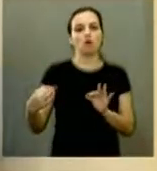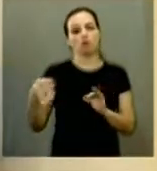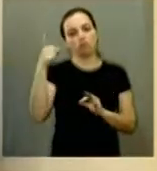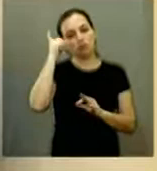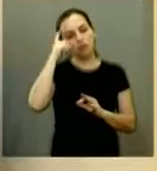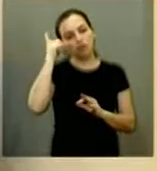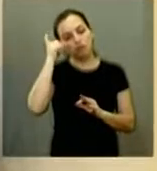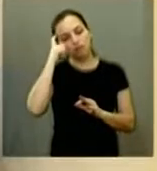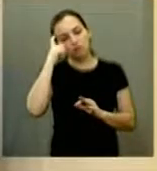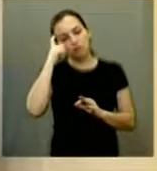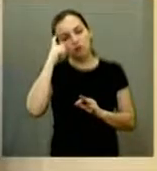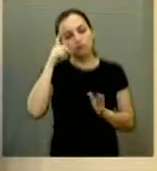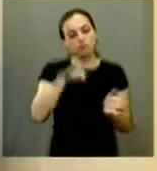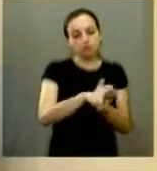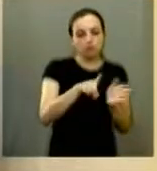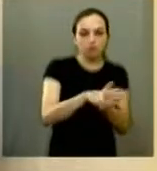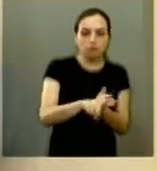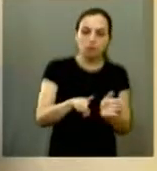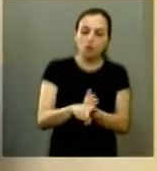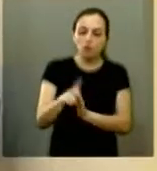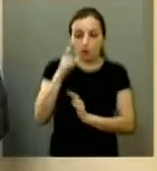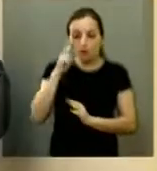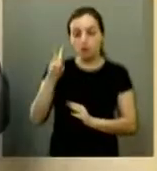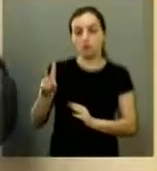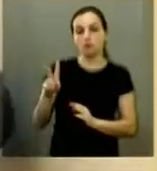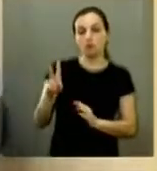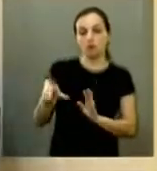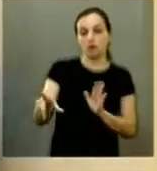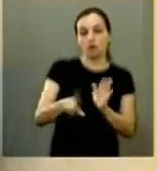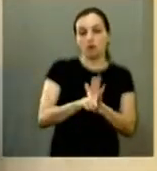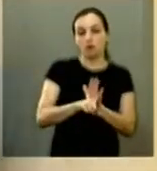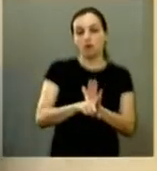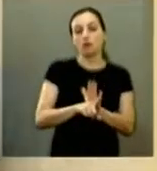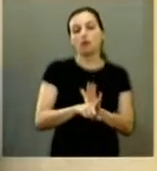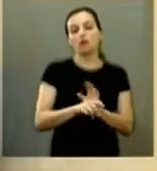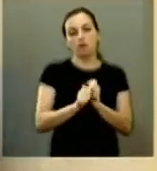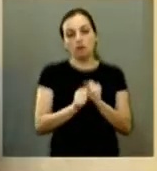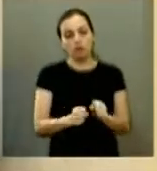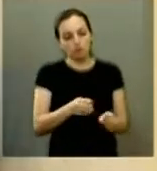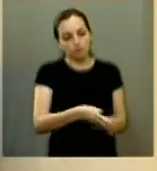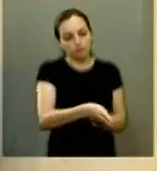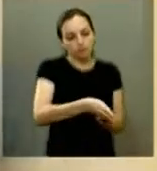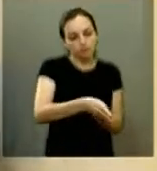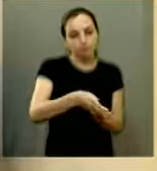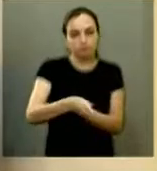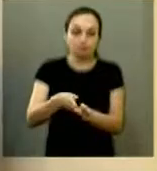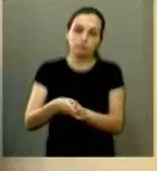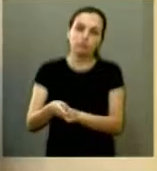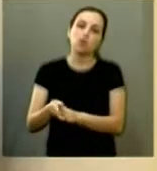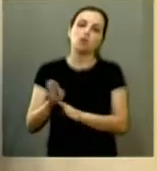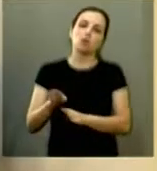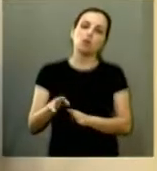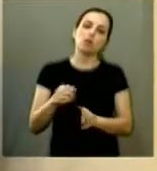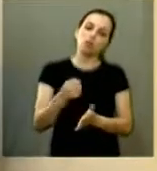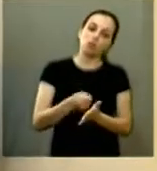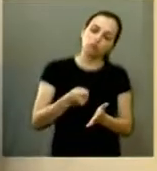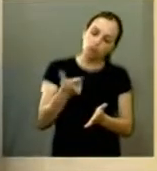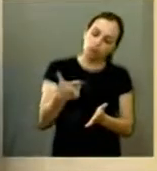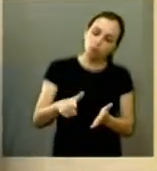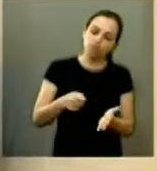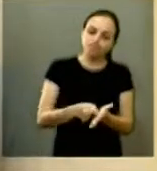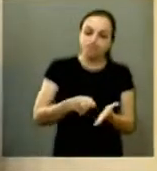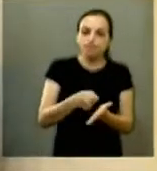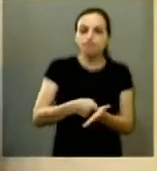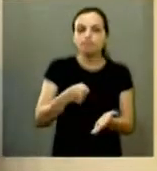próprio fiscal de quando vê que a lei que é um negócio que dá para orientar e nem multar e quando persistir naquele erro